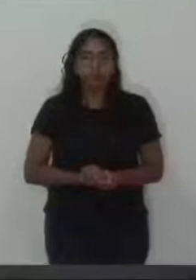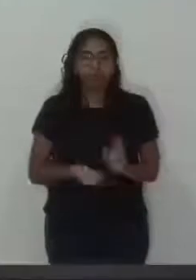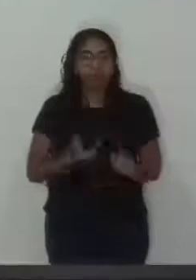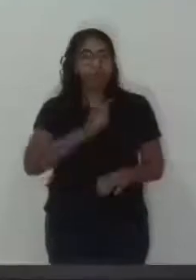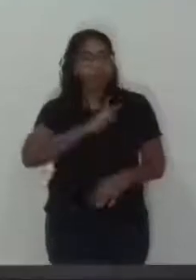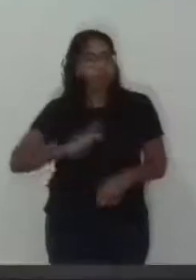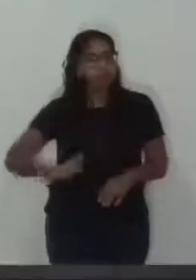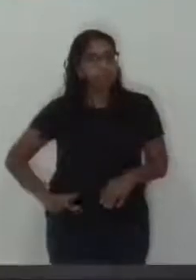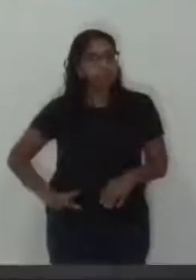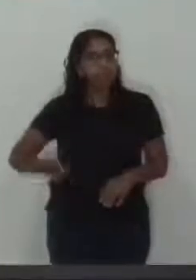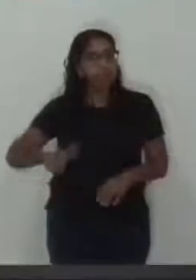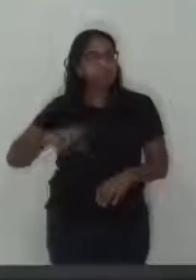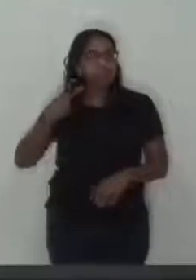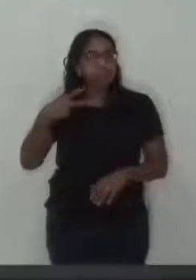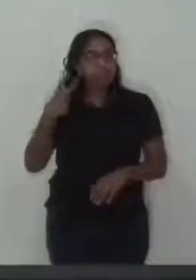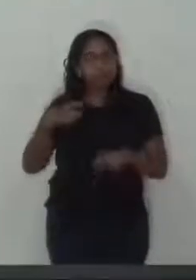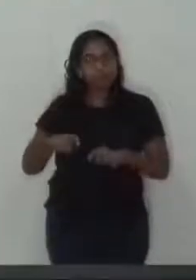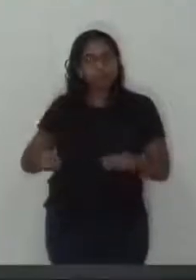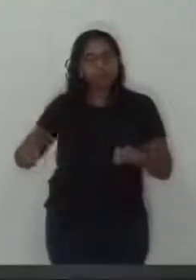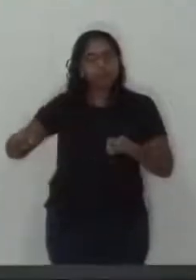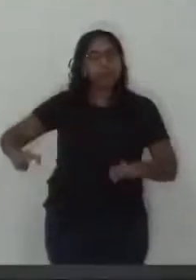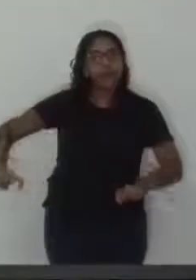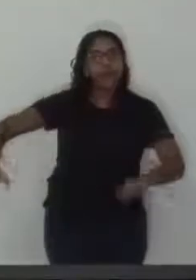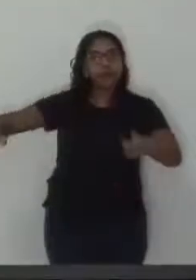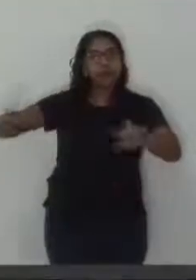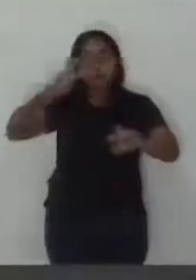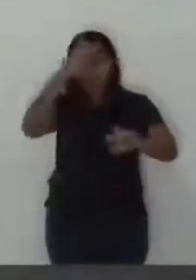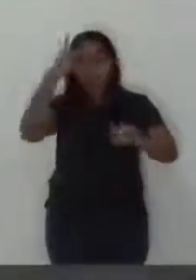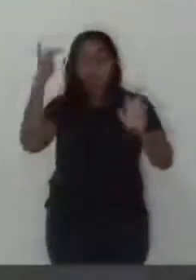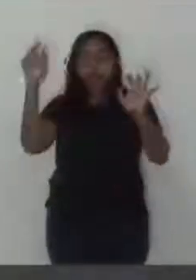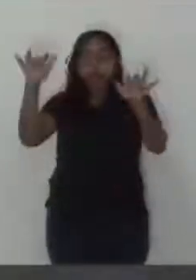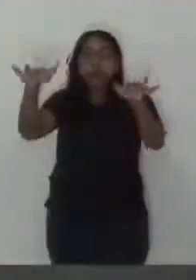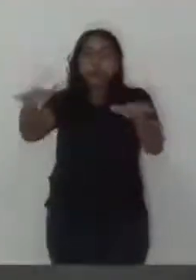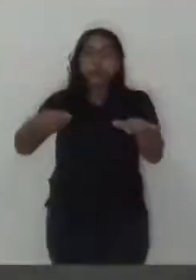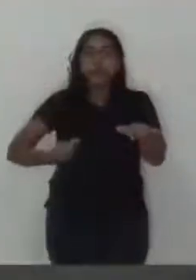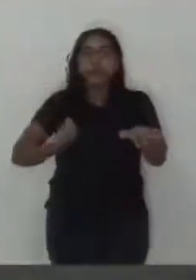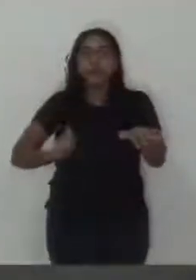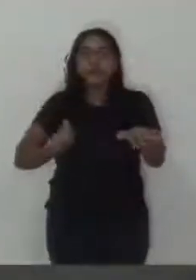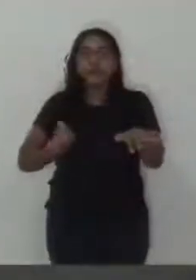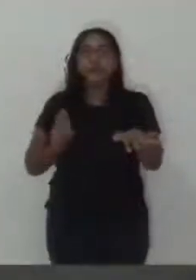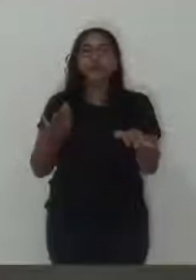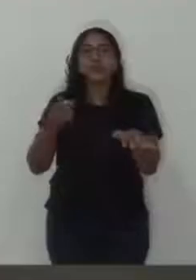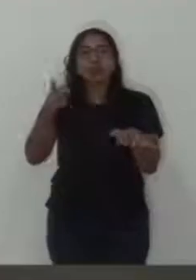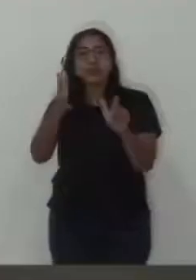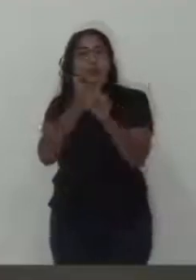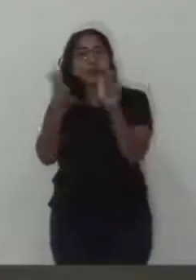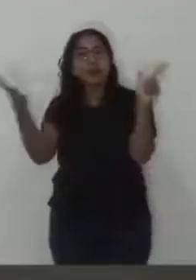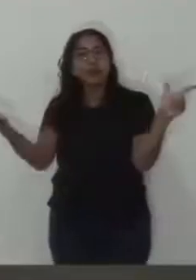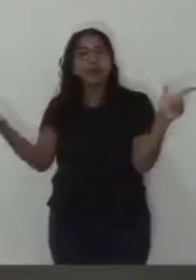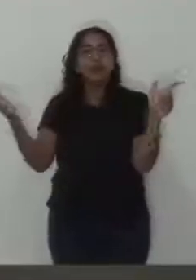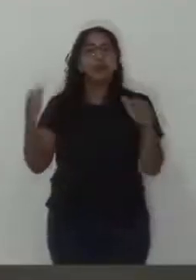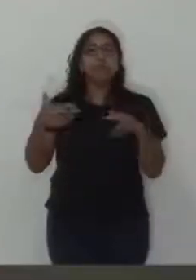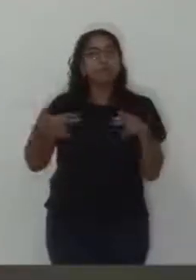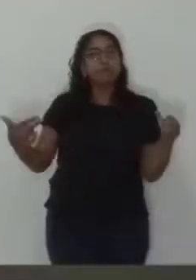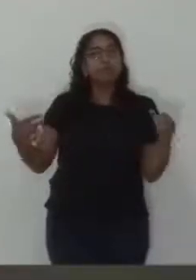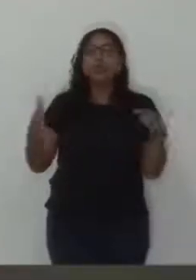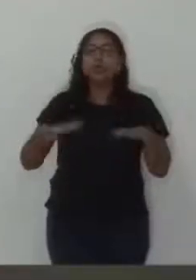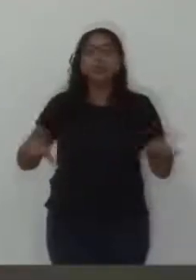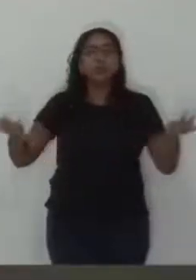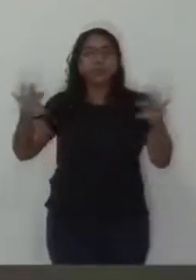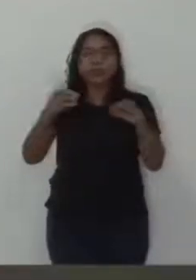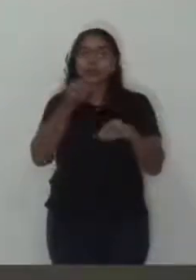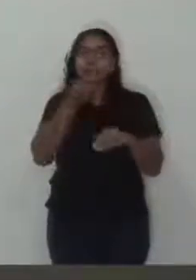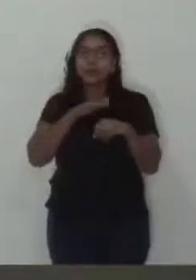Presidente, senhores vereadores, vereadoras, público aqui presente, imprensa, a todos, uma ótima noite.